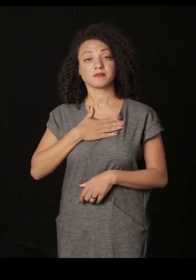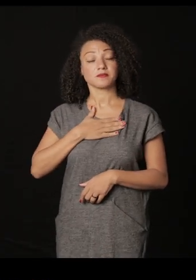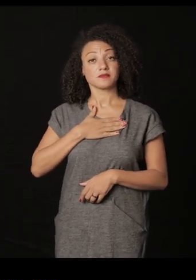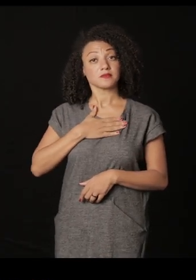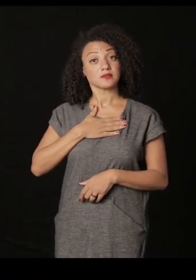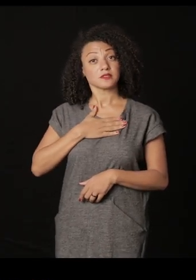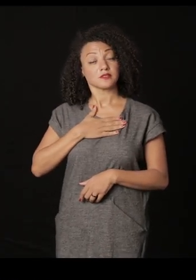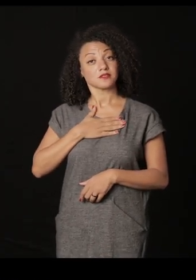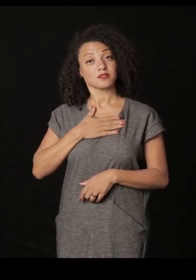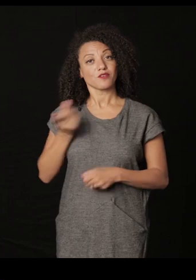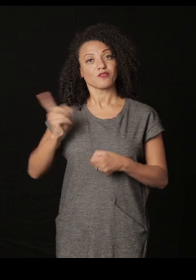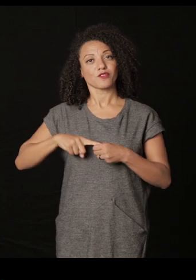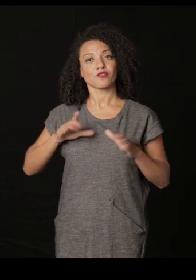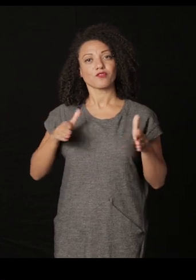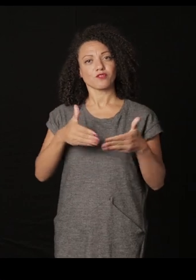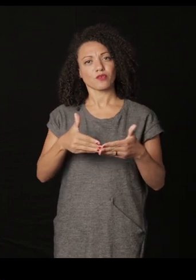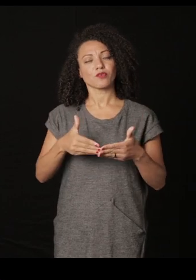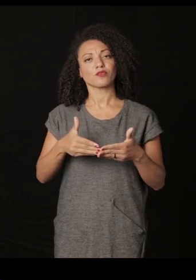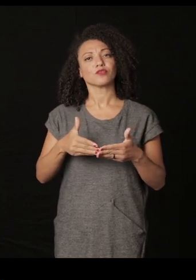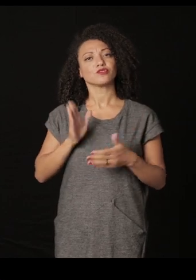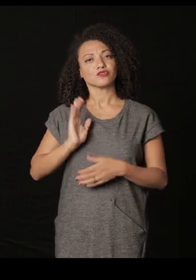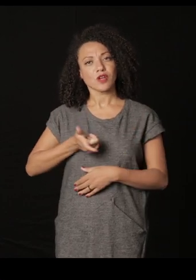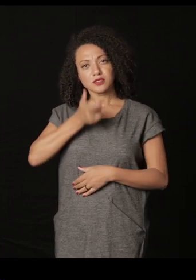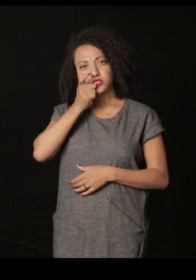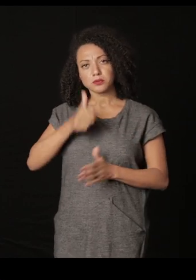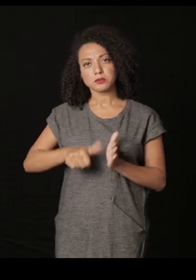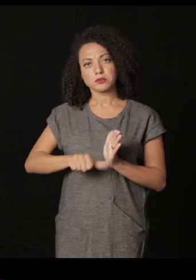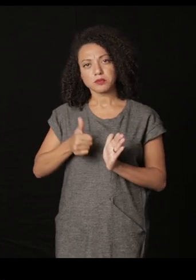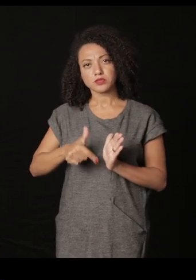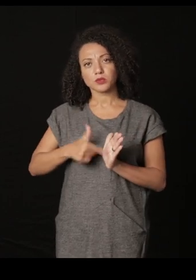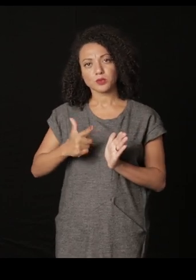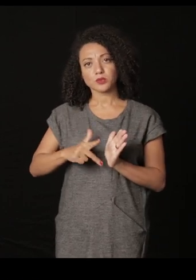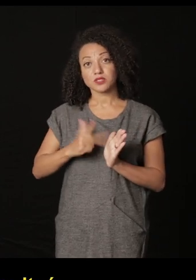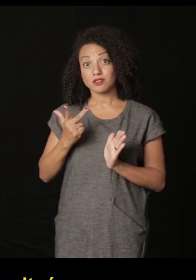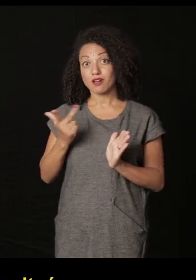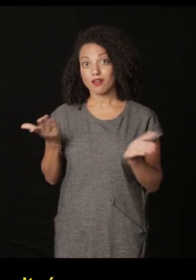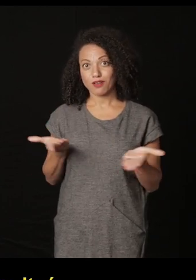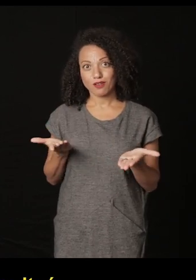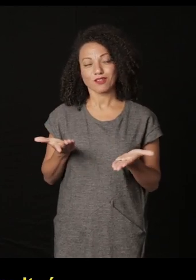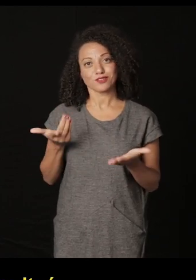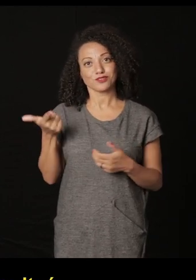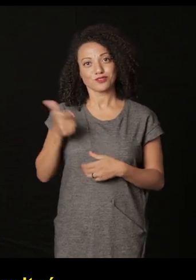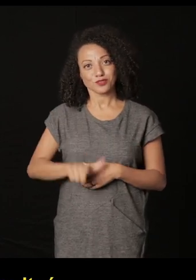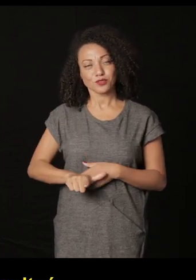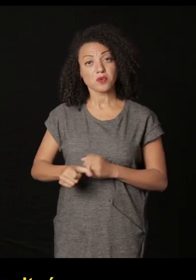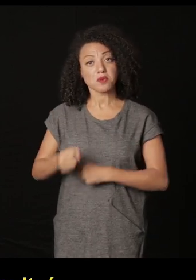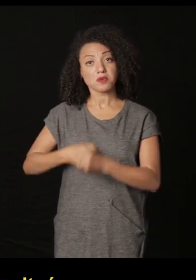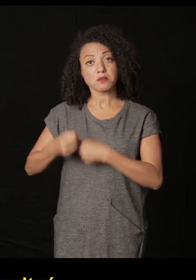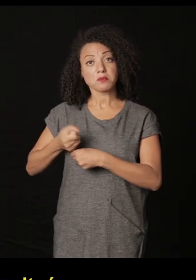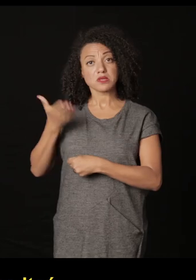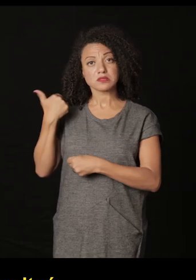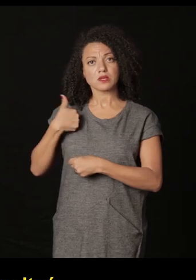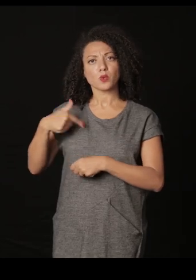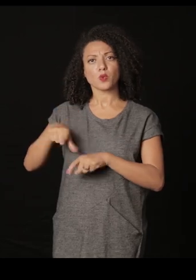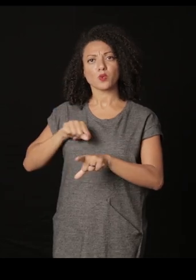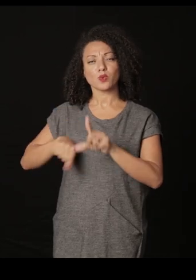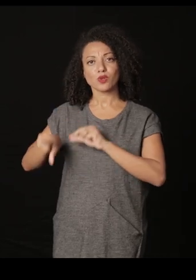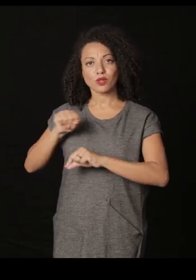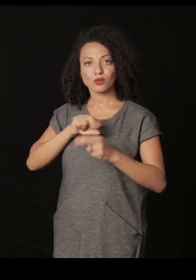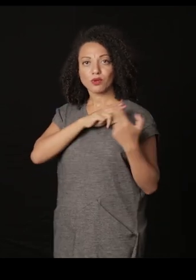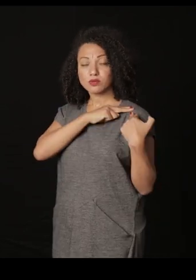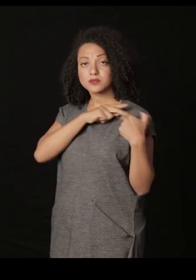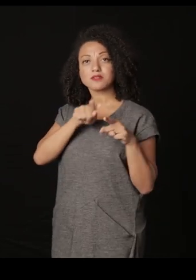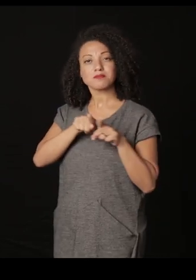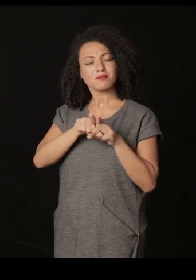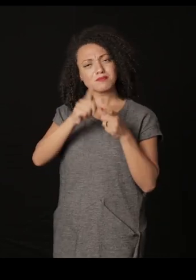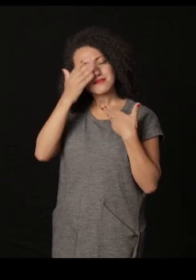fórum, segundo, ao terceiro e agora esse também, o ano passado como curador também. Muito obrigado, Itaú, por essa